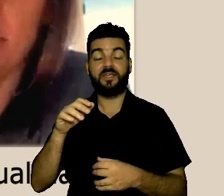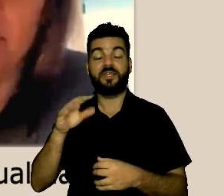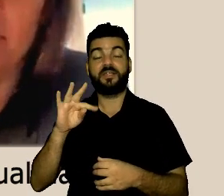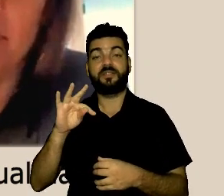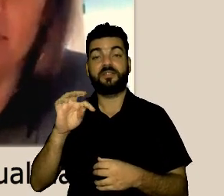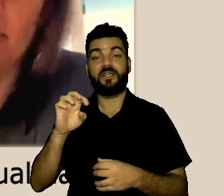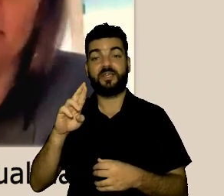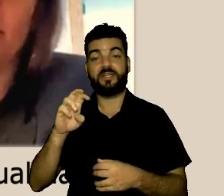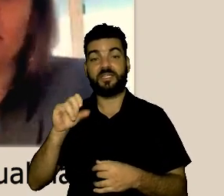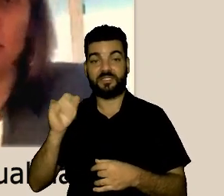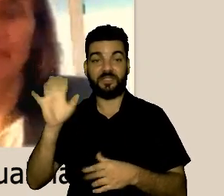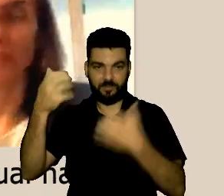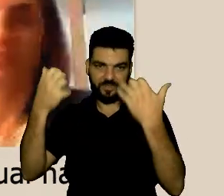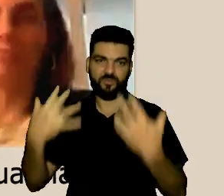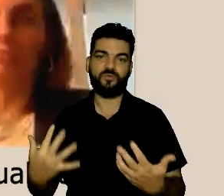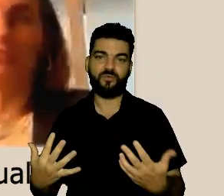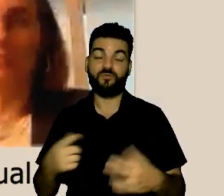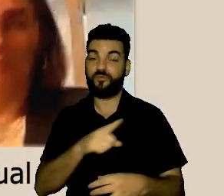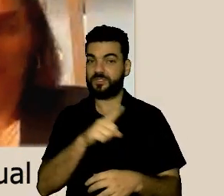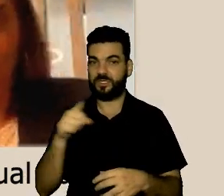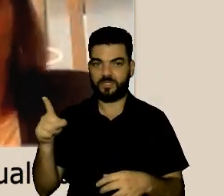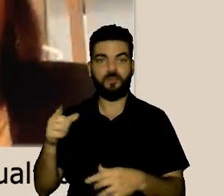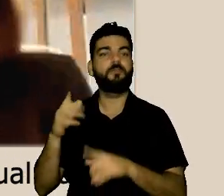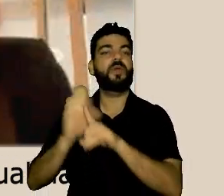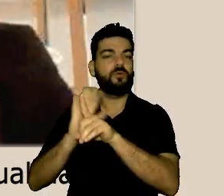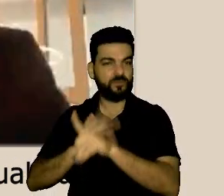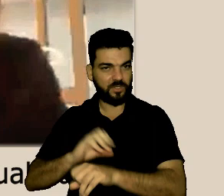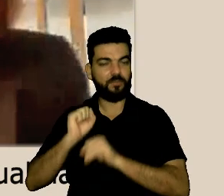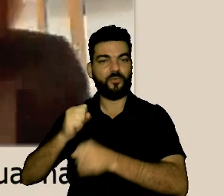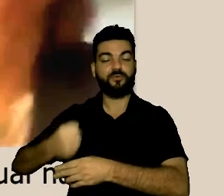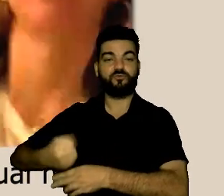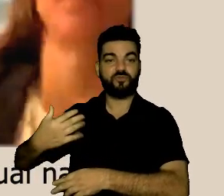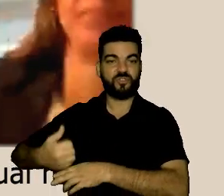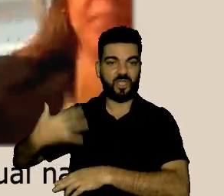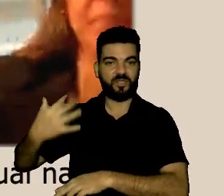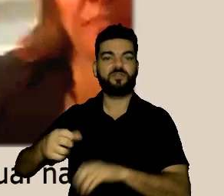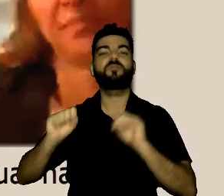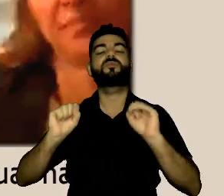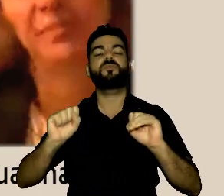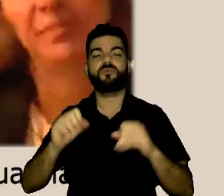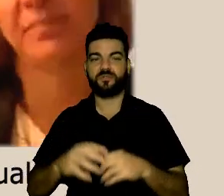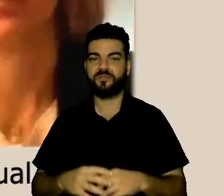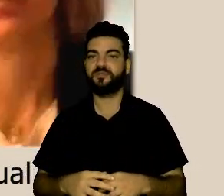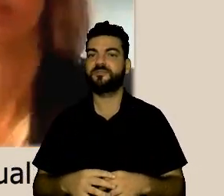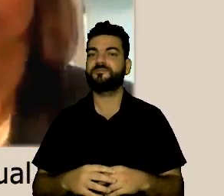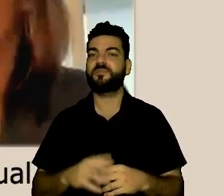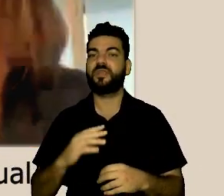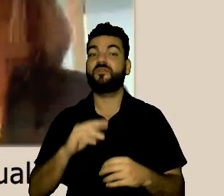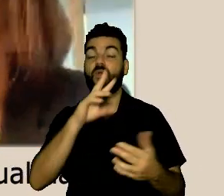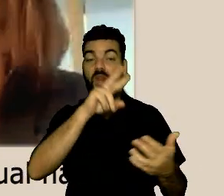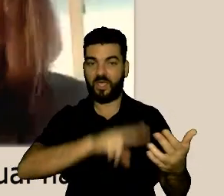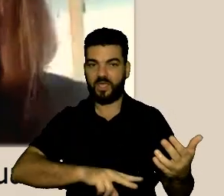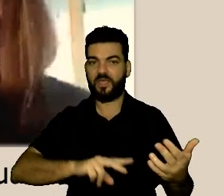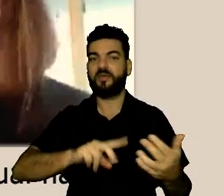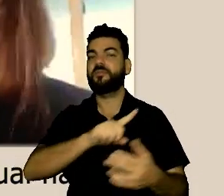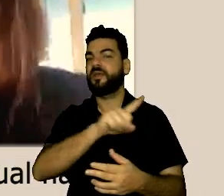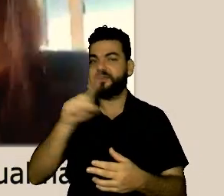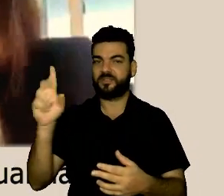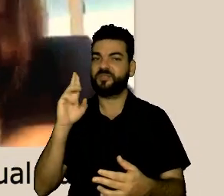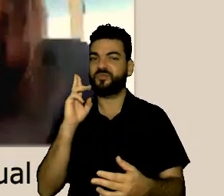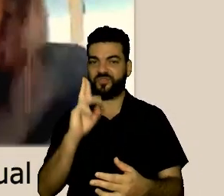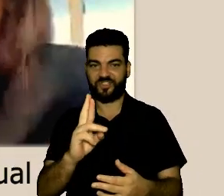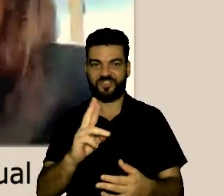sobre quem quiser fazer perguntas, mandar perguntas pelo chat, a gente vai abrir para a resposta,